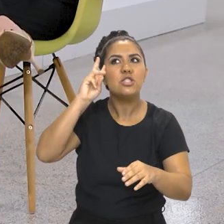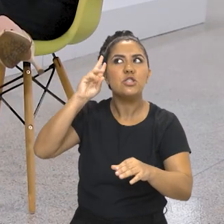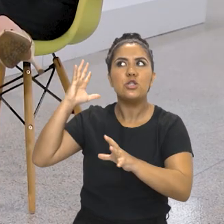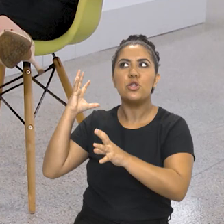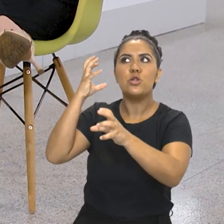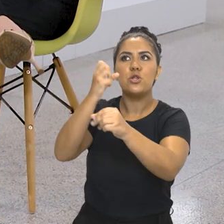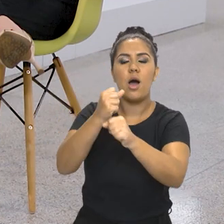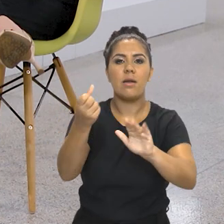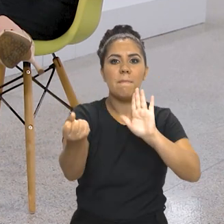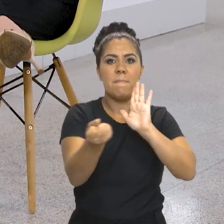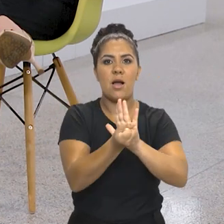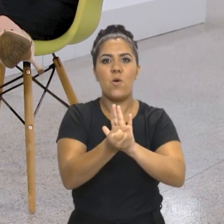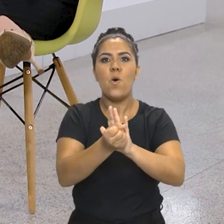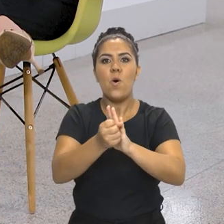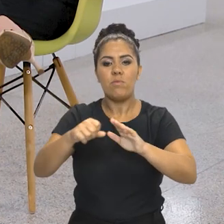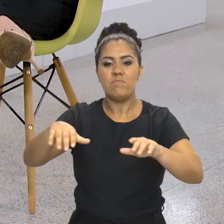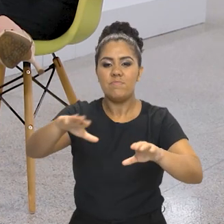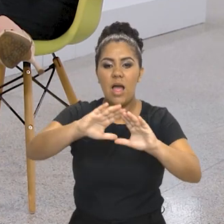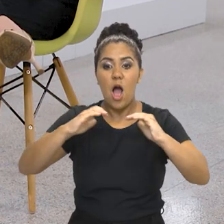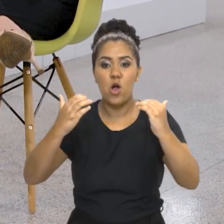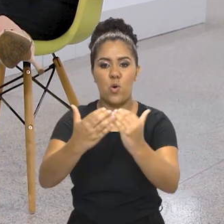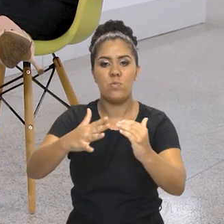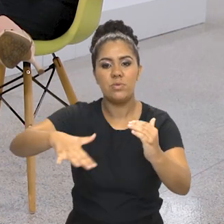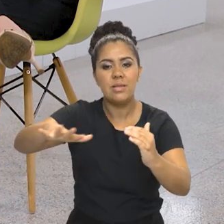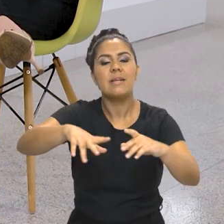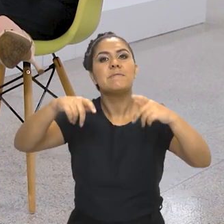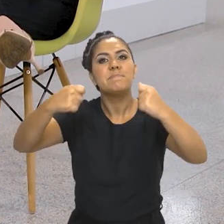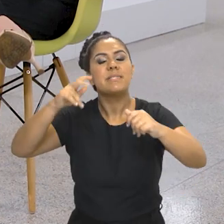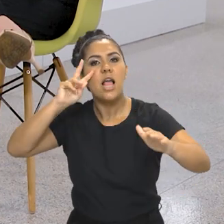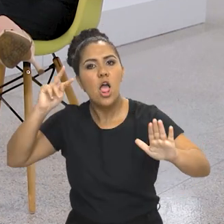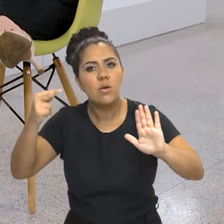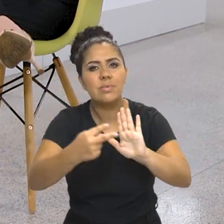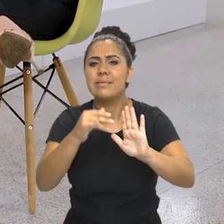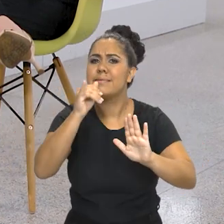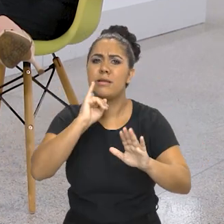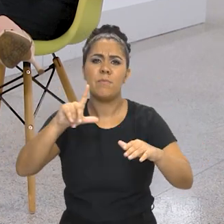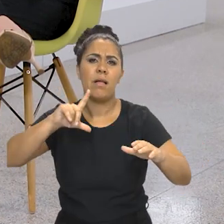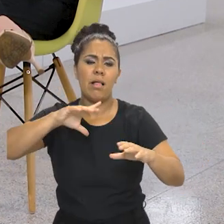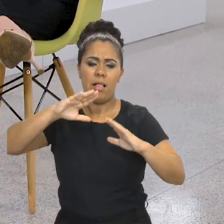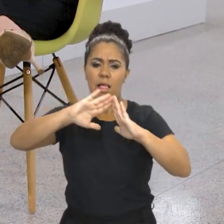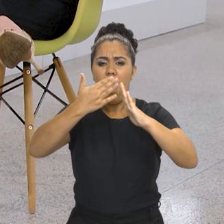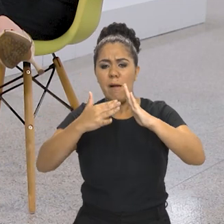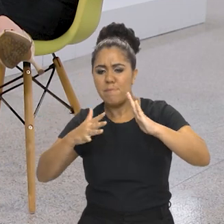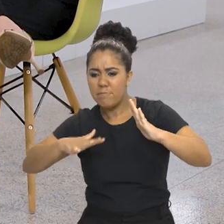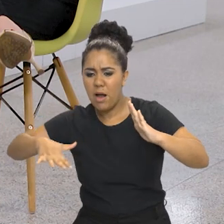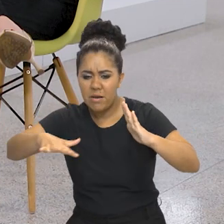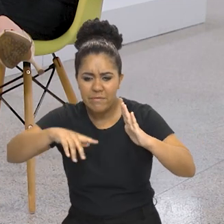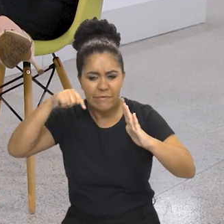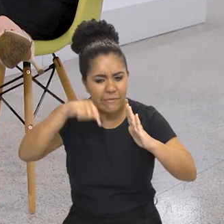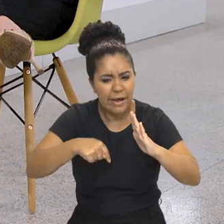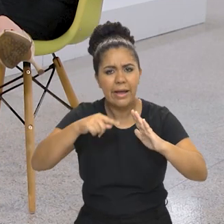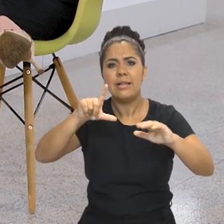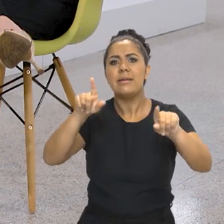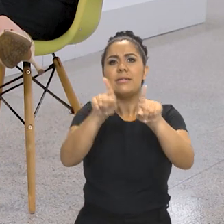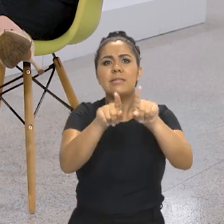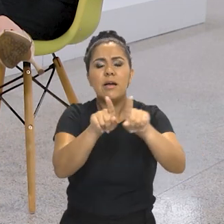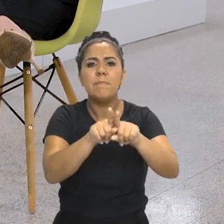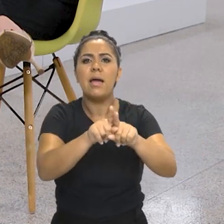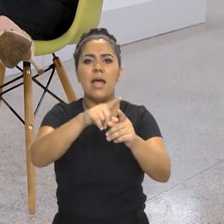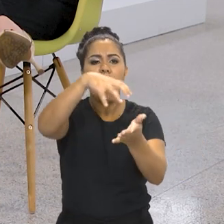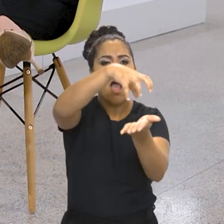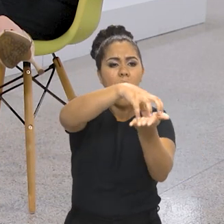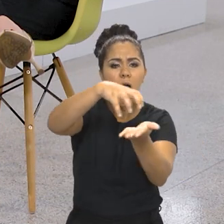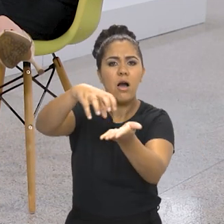que precisam ser reconhecidas, né? Então, dentro das favelas, aldeias indígenas, dentro dos